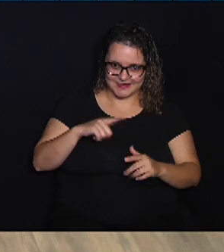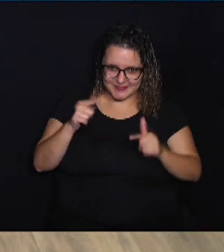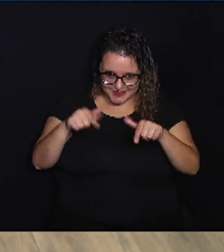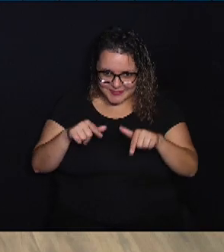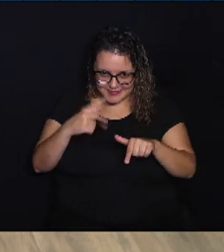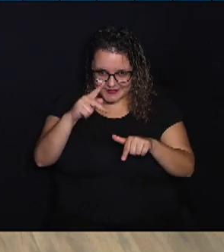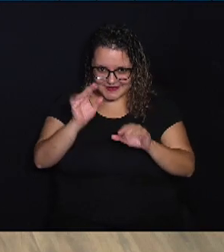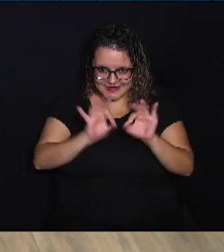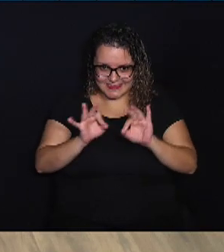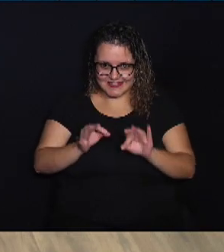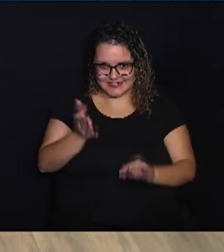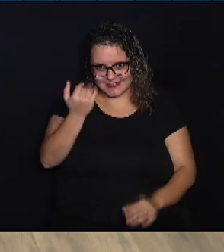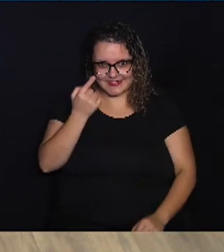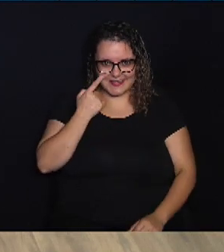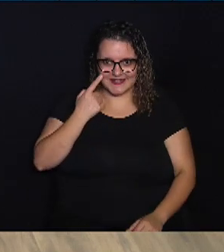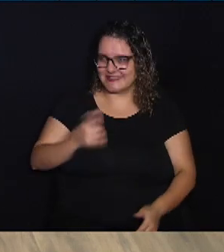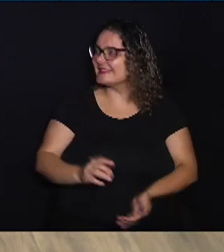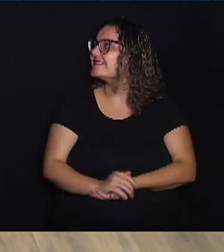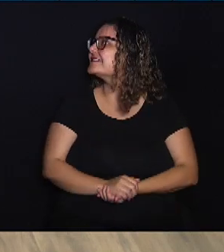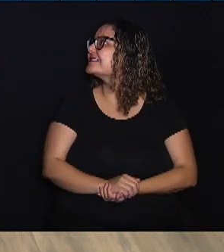para eles aí? Confira!